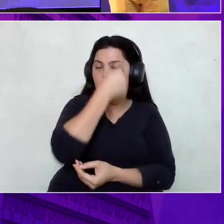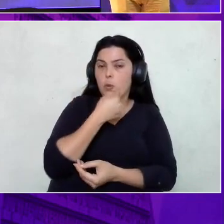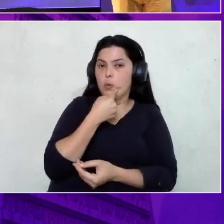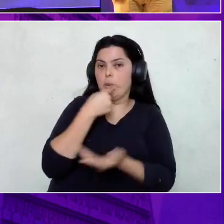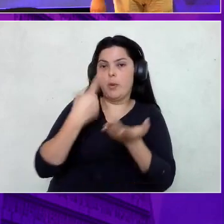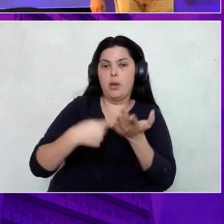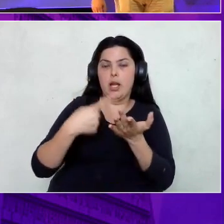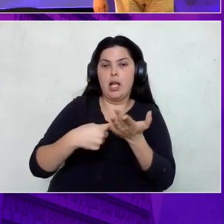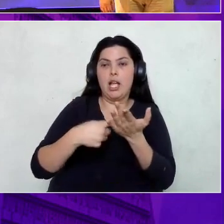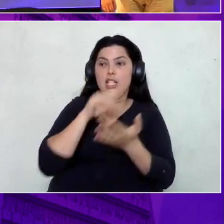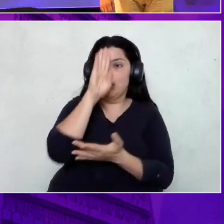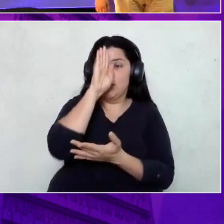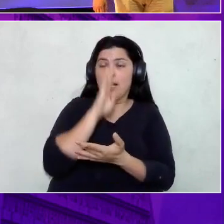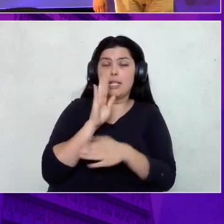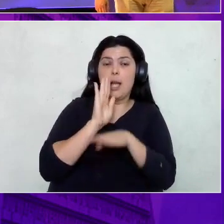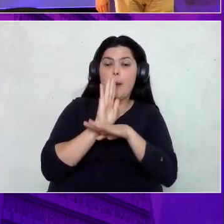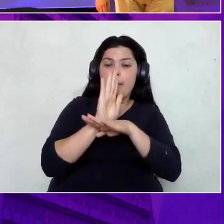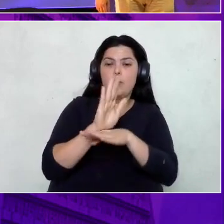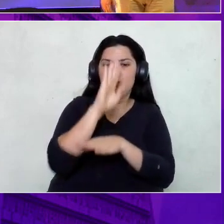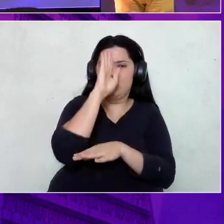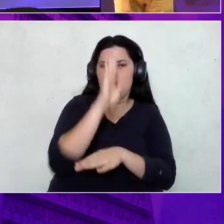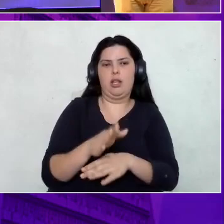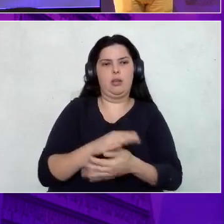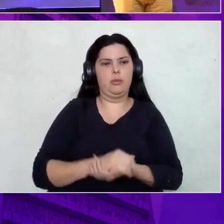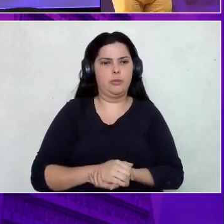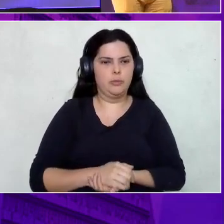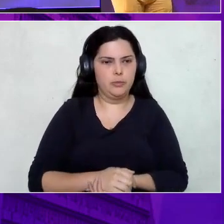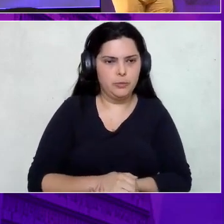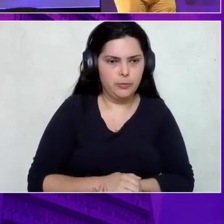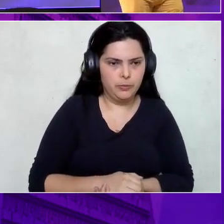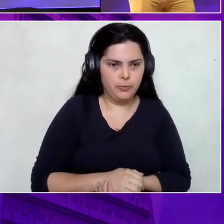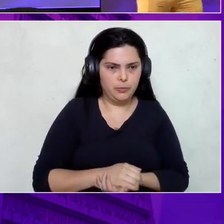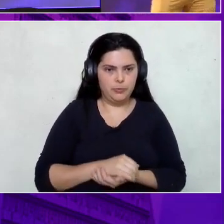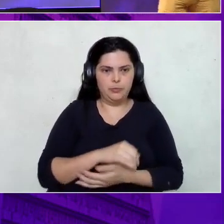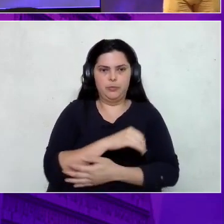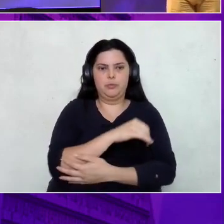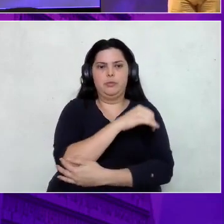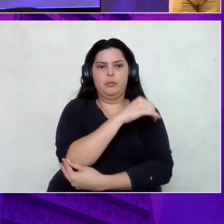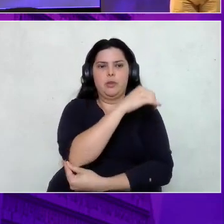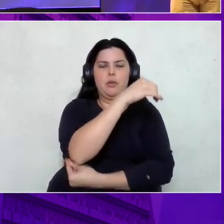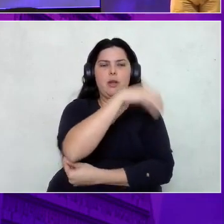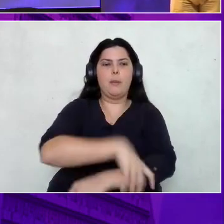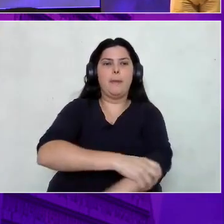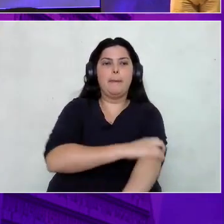mais direta e mais incisiva. Então, fica aí esse grande presente pra vocês.